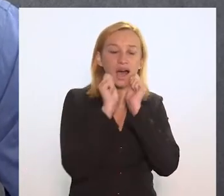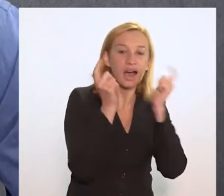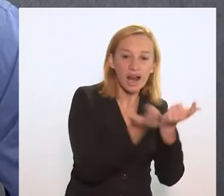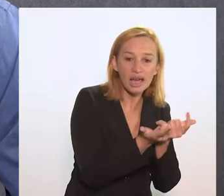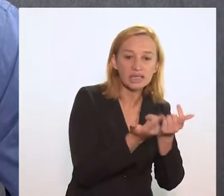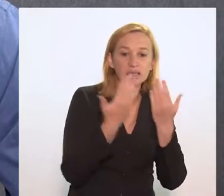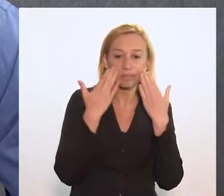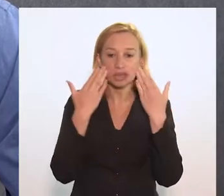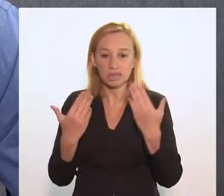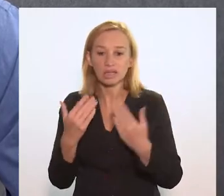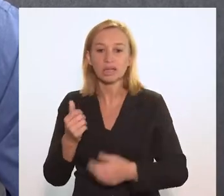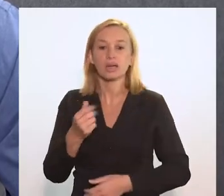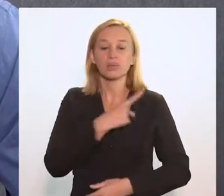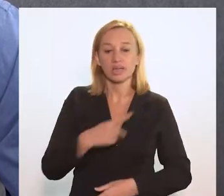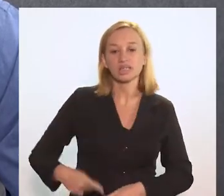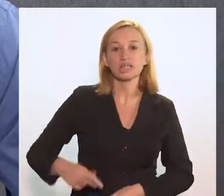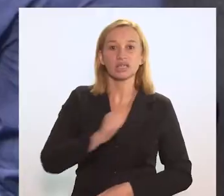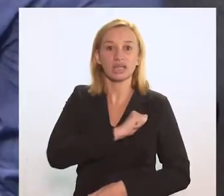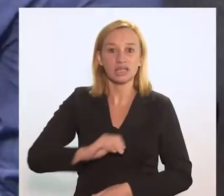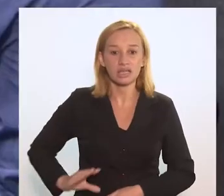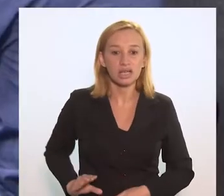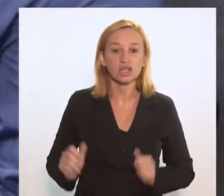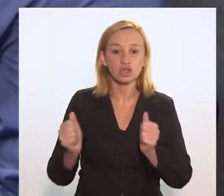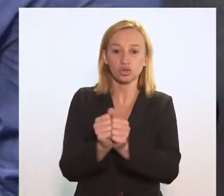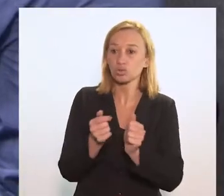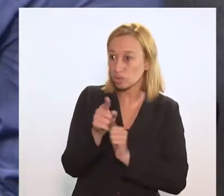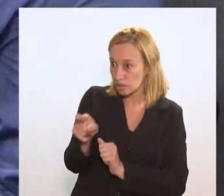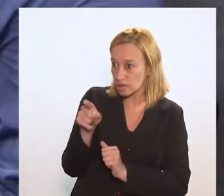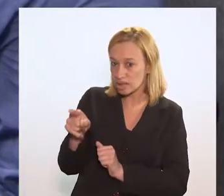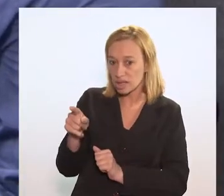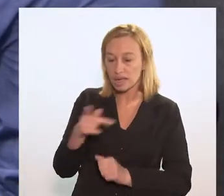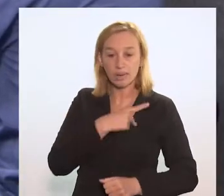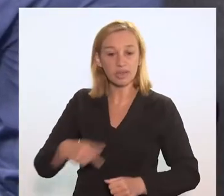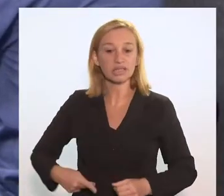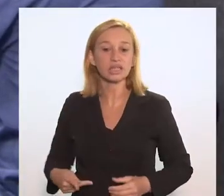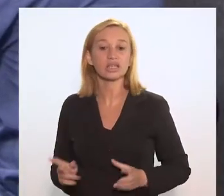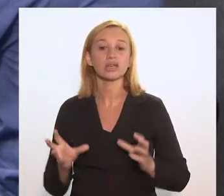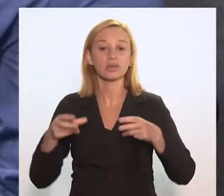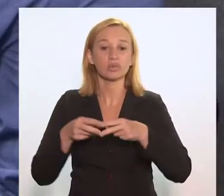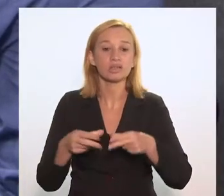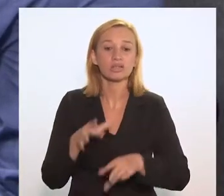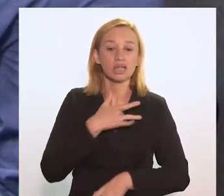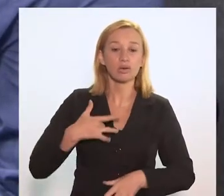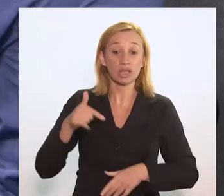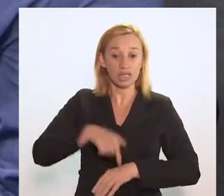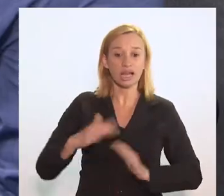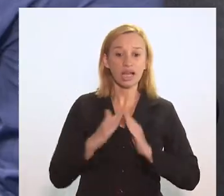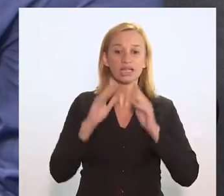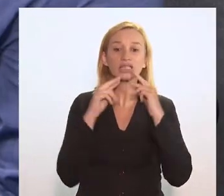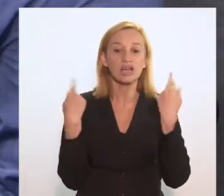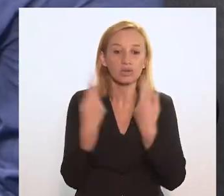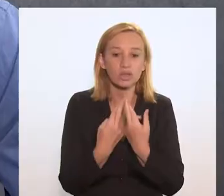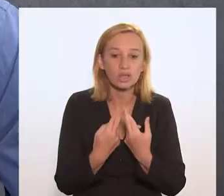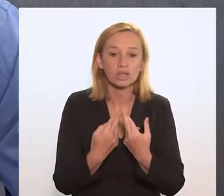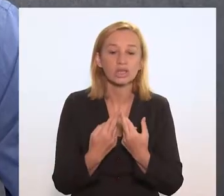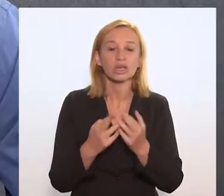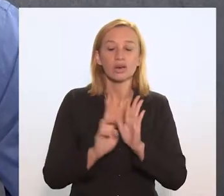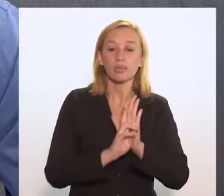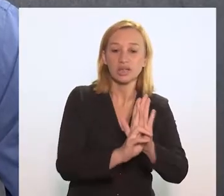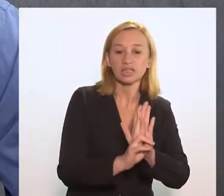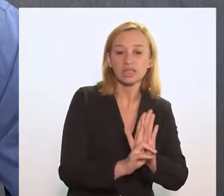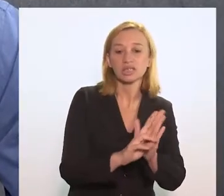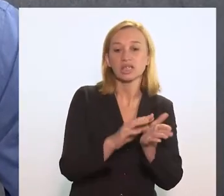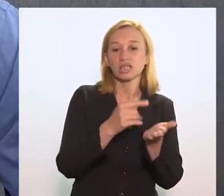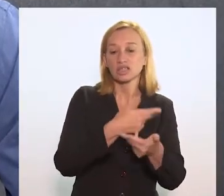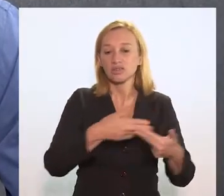se movimentado, o presidente André Siciliano, junto com você, que é presidente da Comissão de Saúde aqui da casa, tem se reunido com representantes